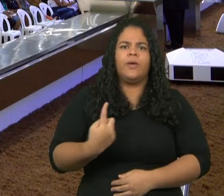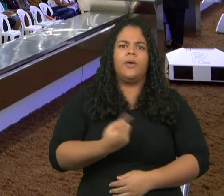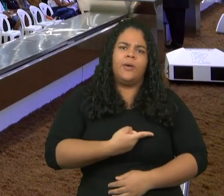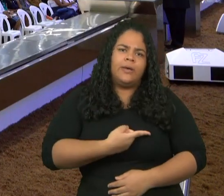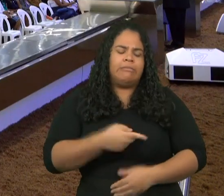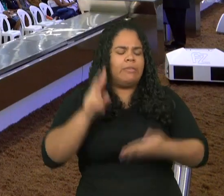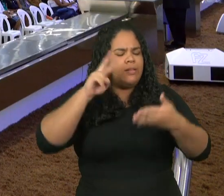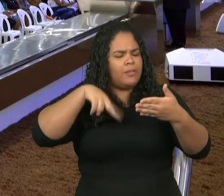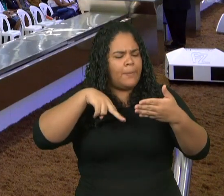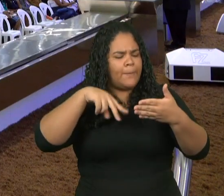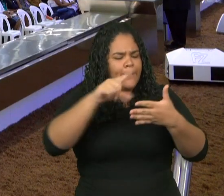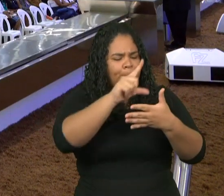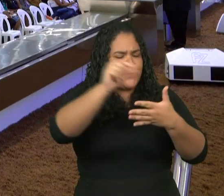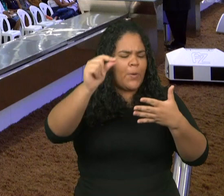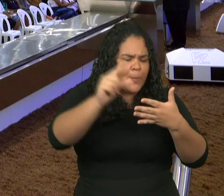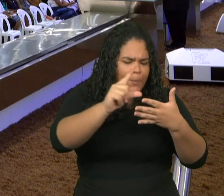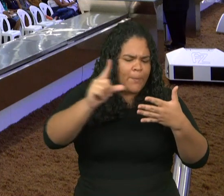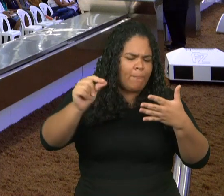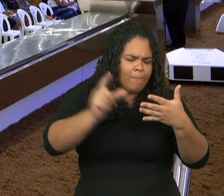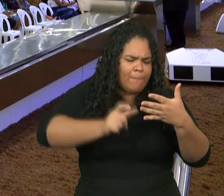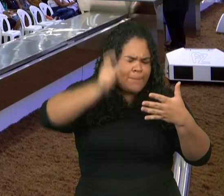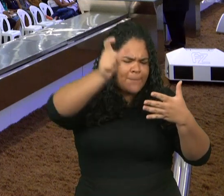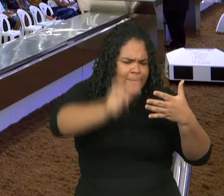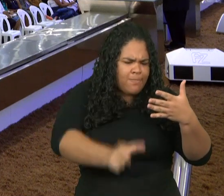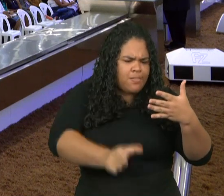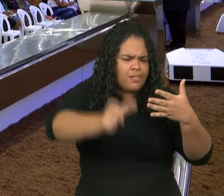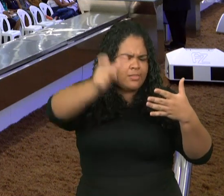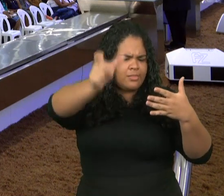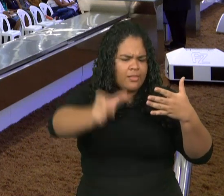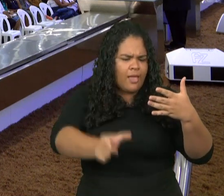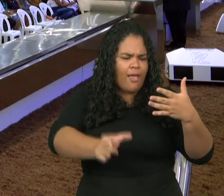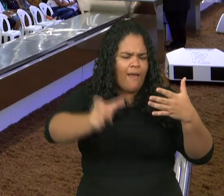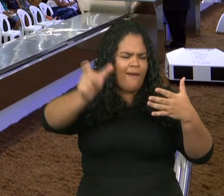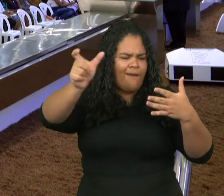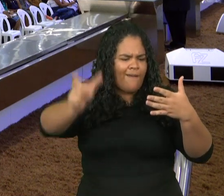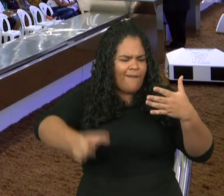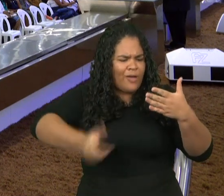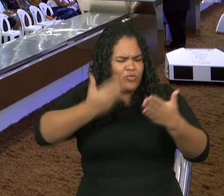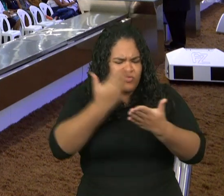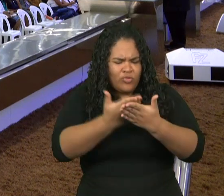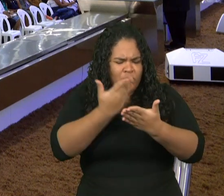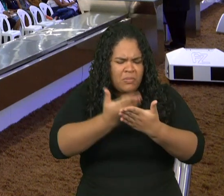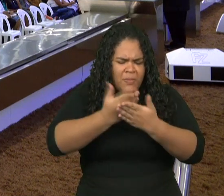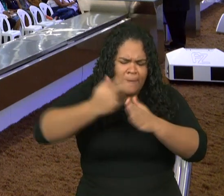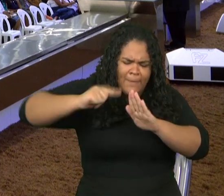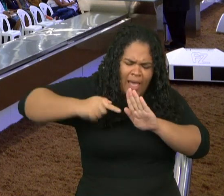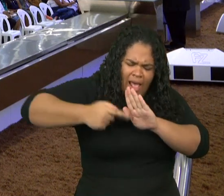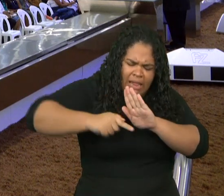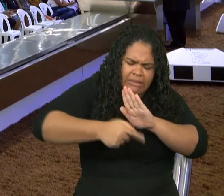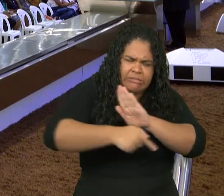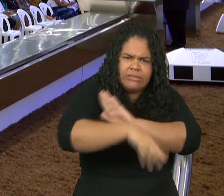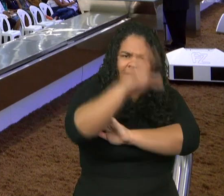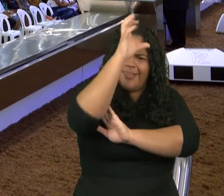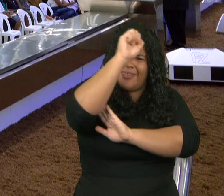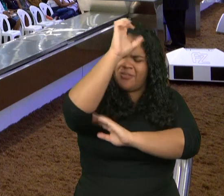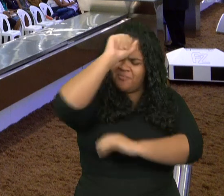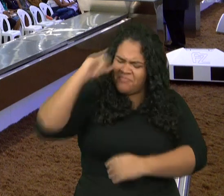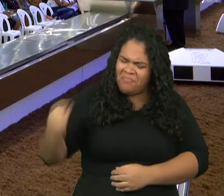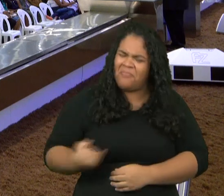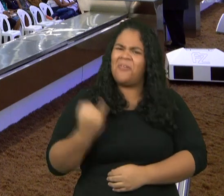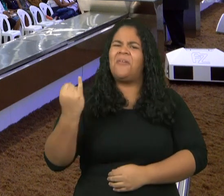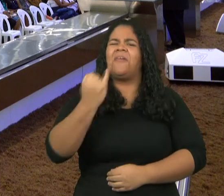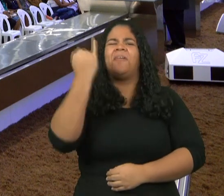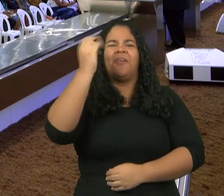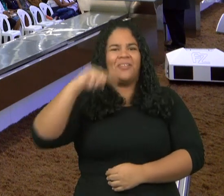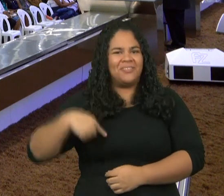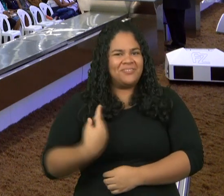deste capítulo, com certeza tiraríamos lições proveitosas para